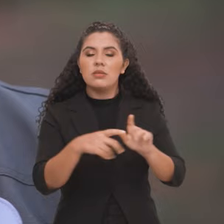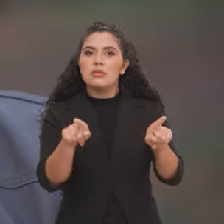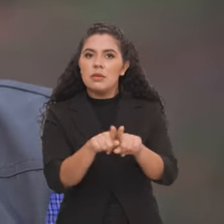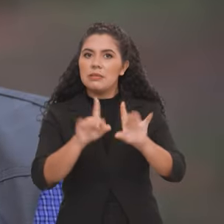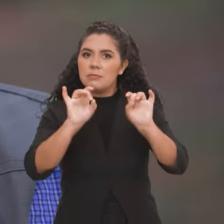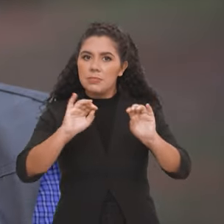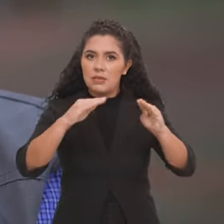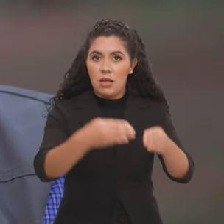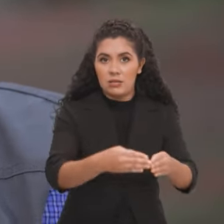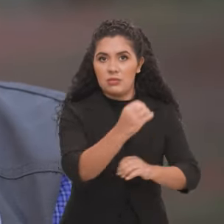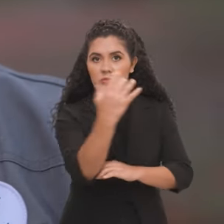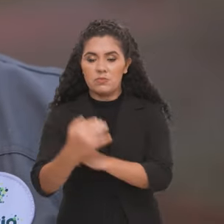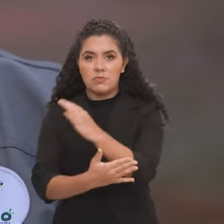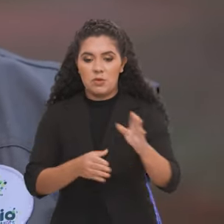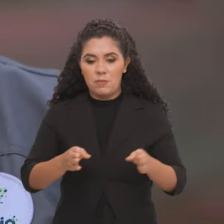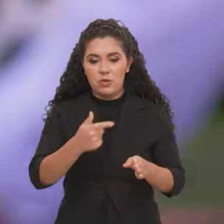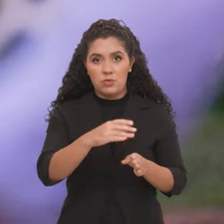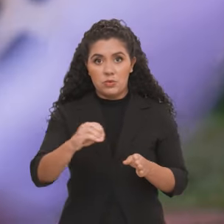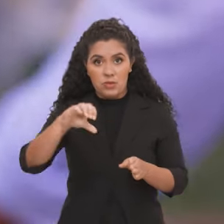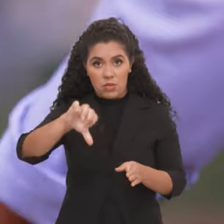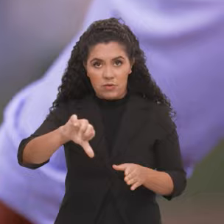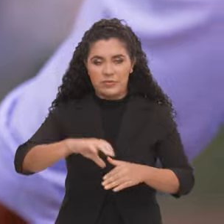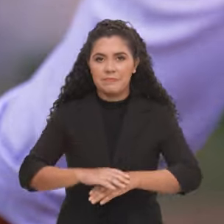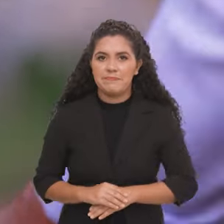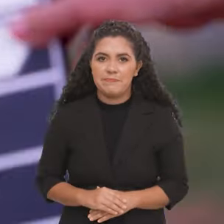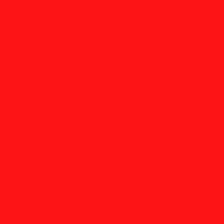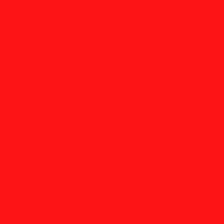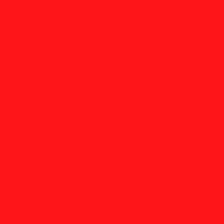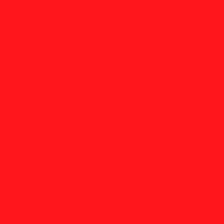de carreira, especialista em meio ambiente desde 2009.